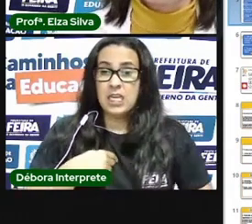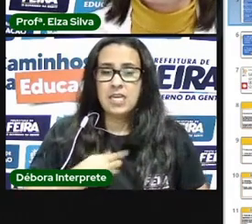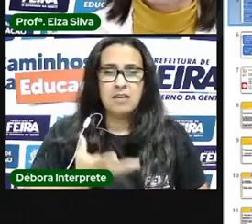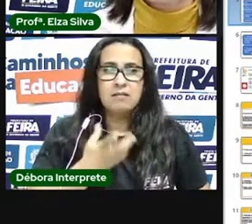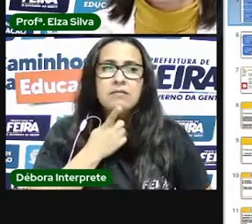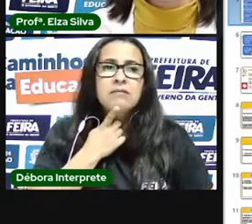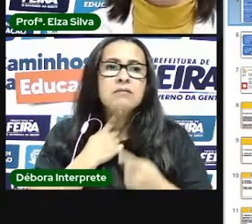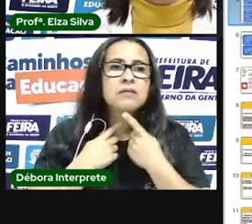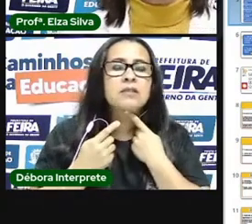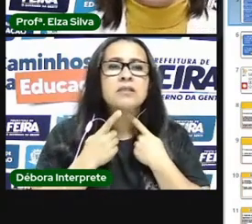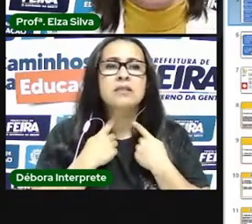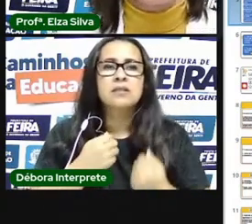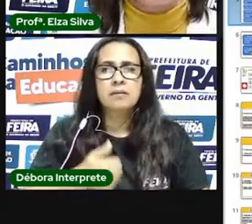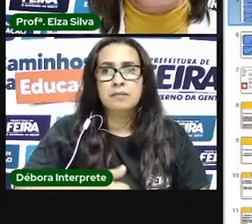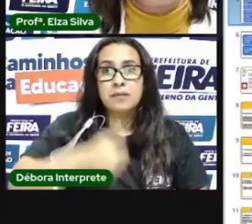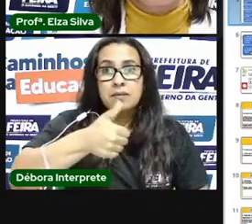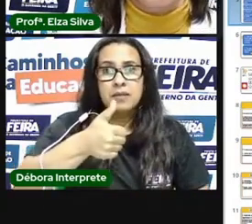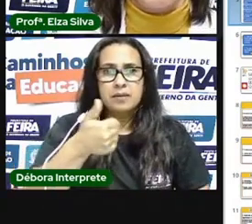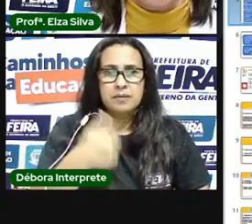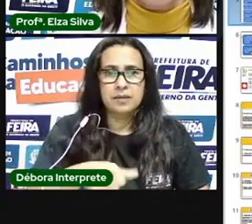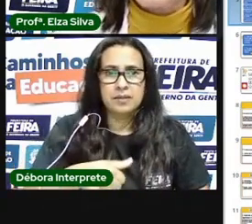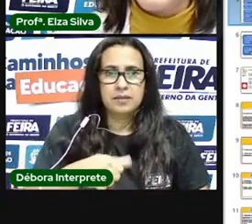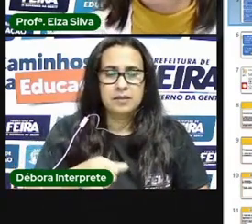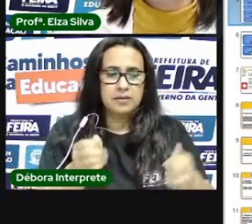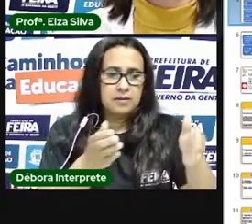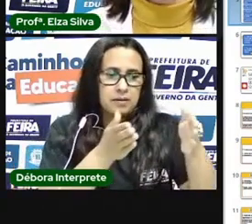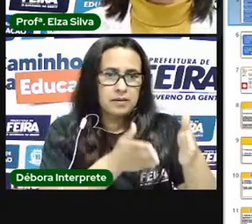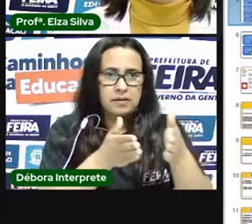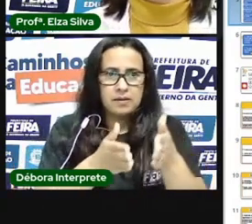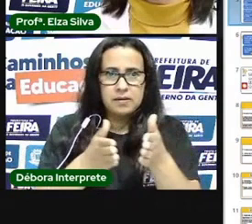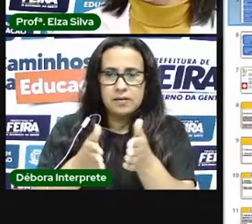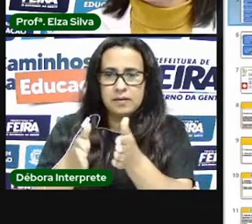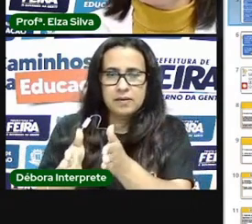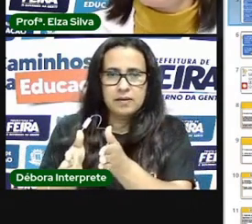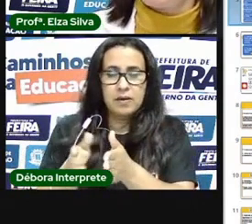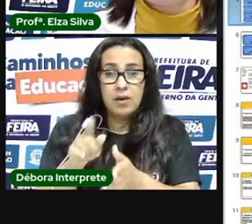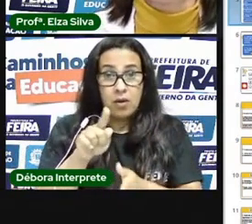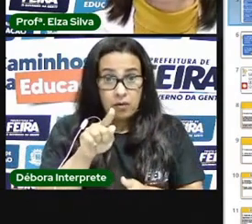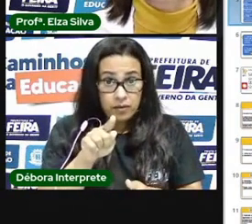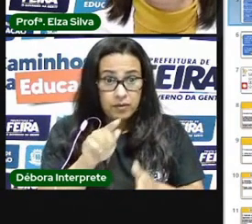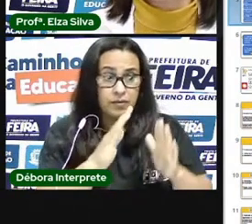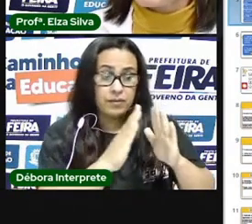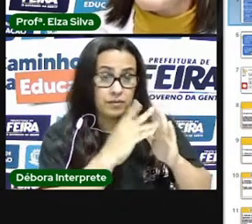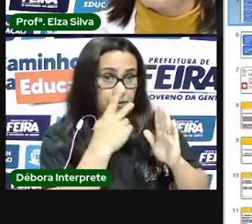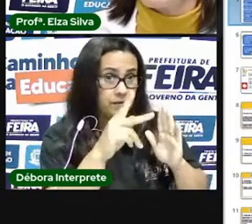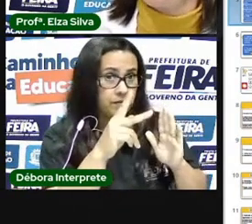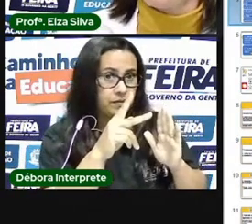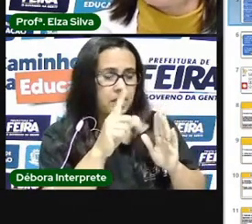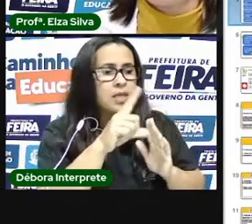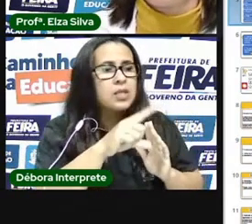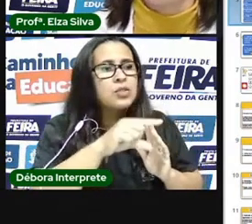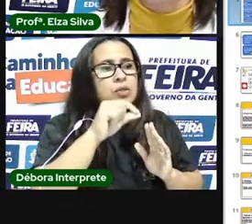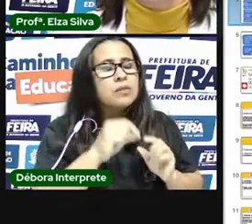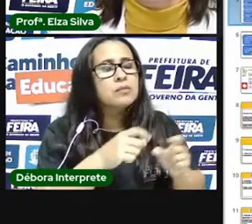primeiro a gente tem que se organizar. Busca aí na sua casa um local tranquilo. Às vezes eu sei que é